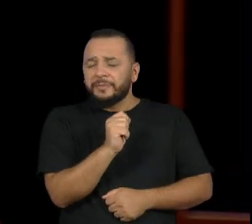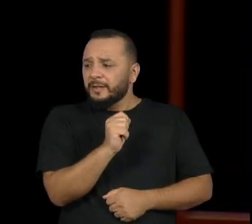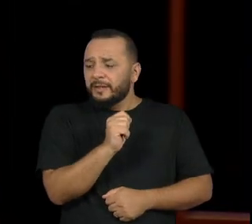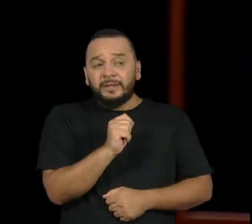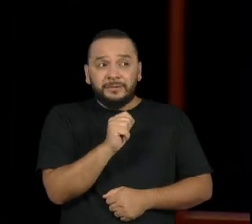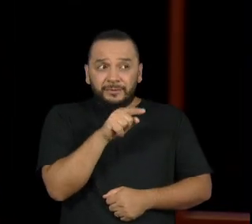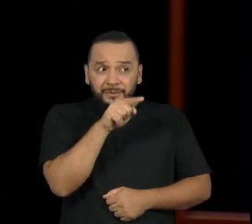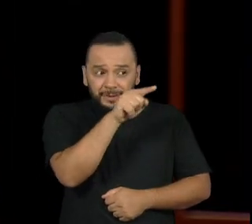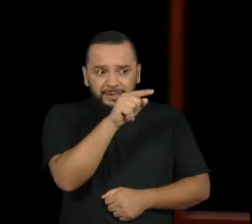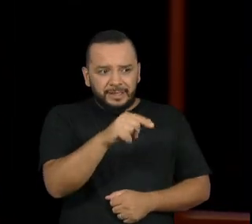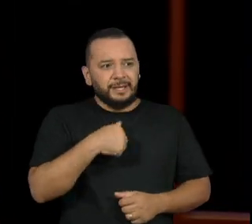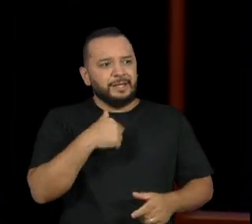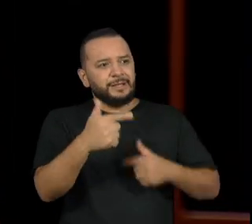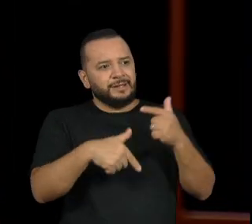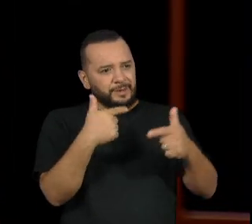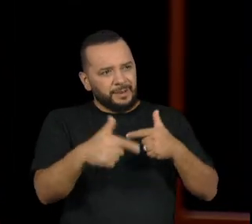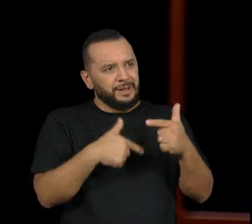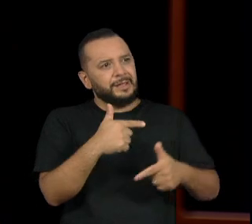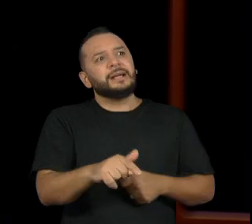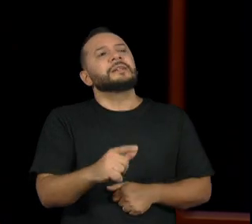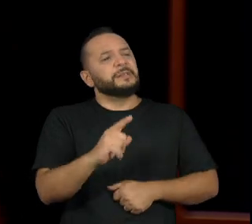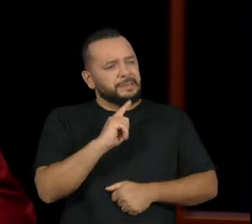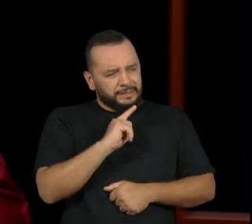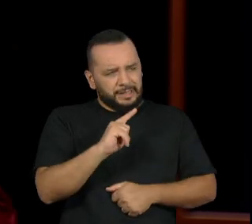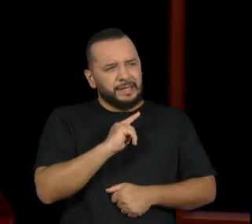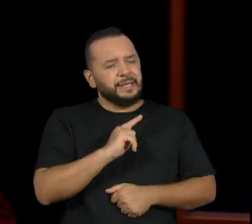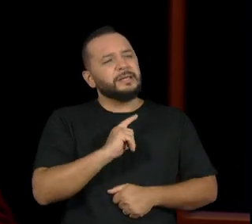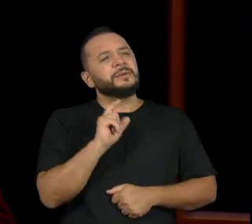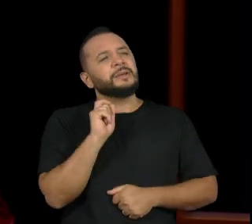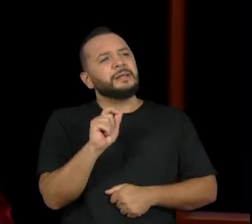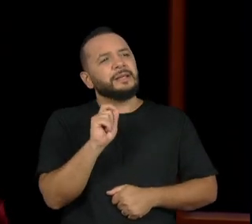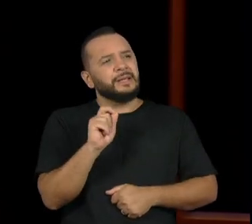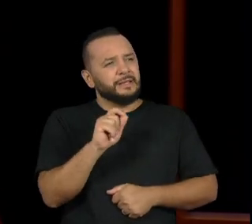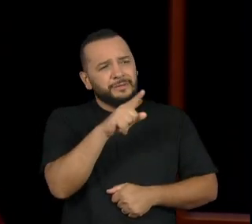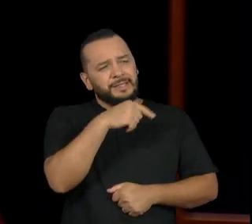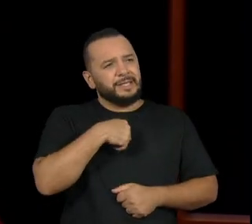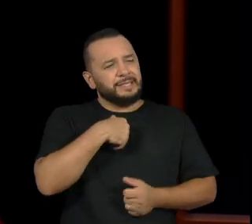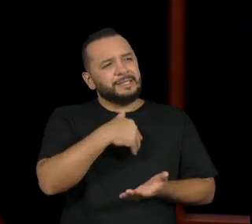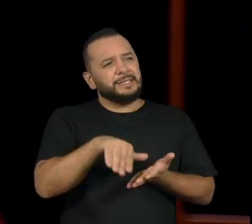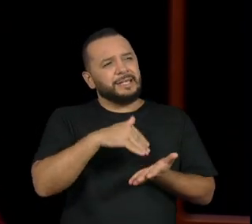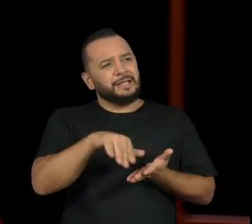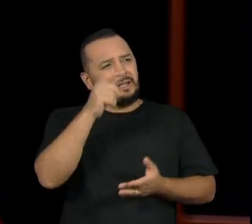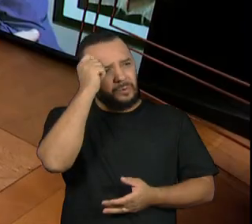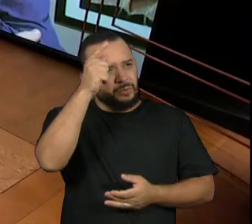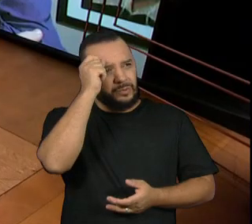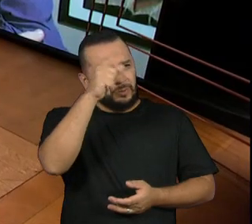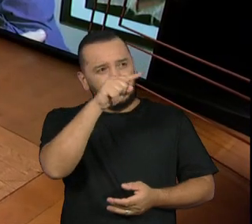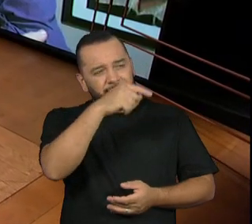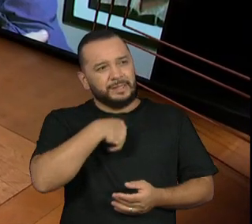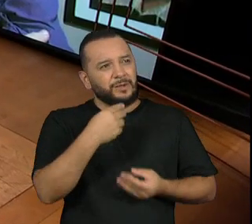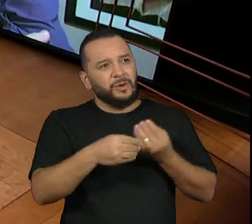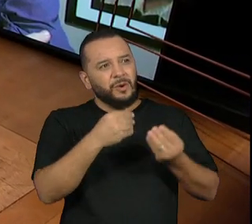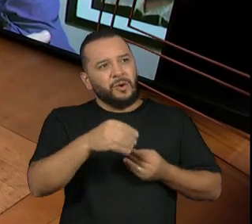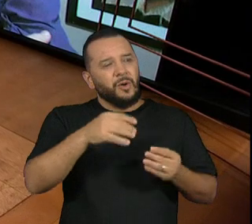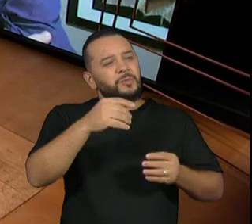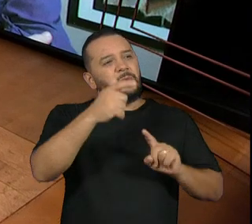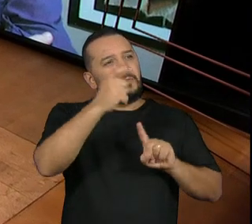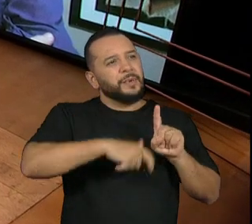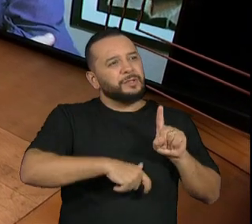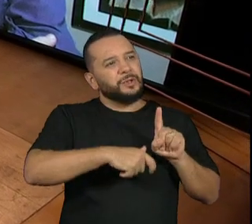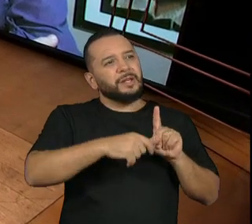interpretação, em que medida um secretário de cultura, por exemplo, é um personagem? Ele é um personagem.